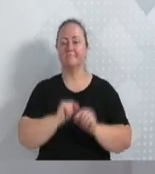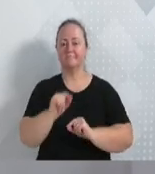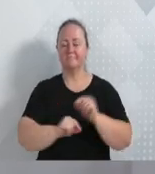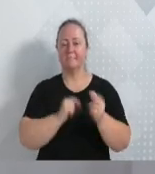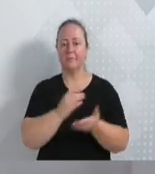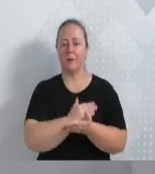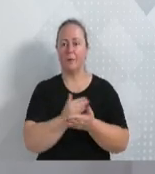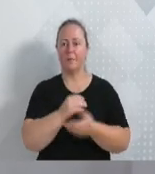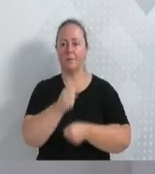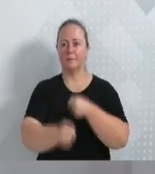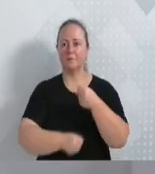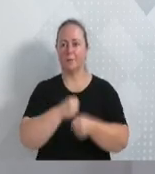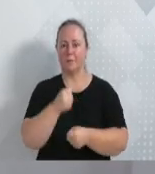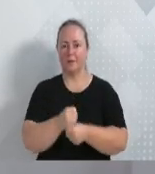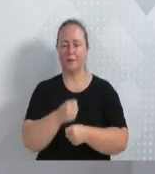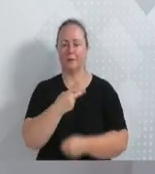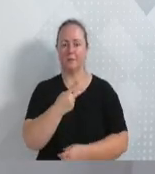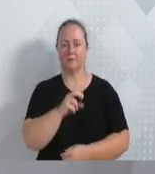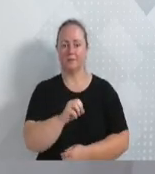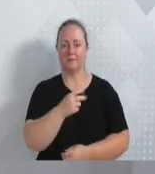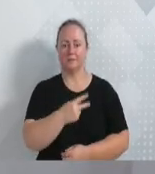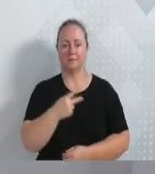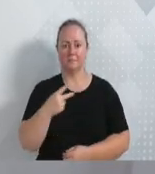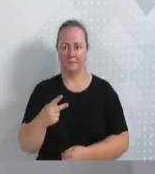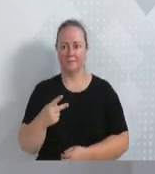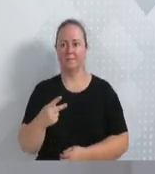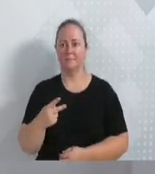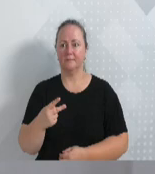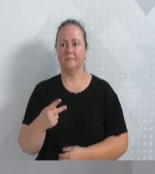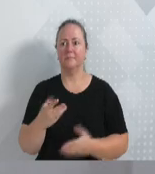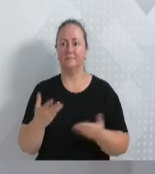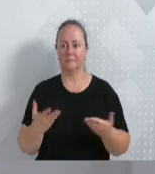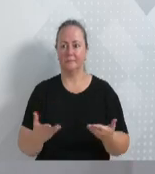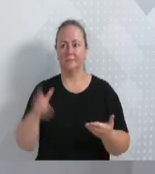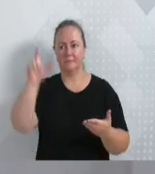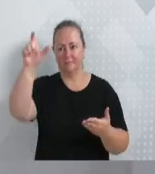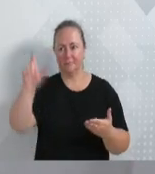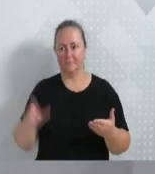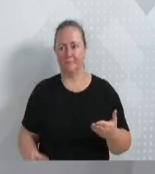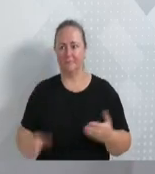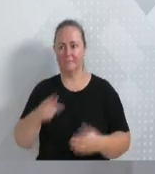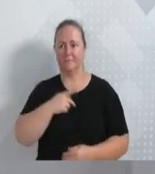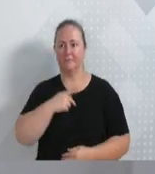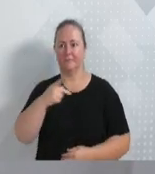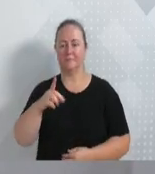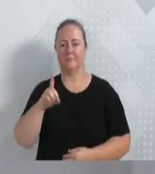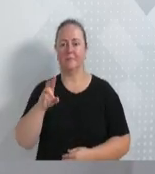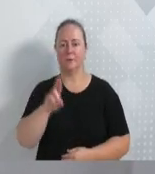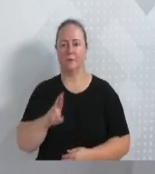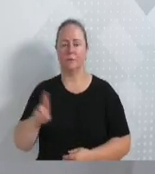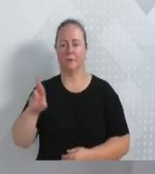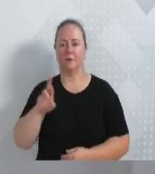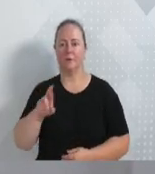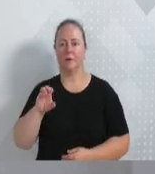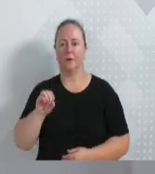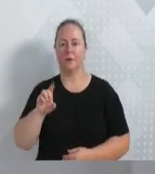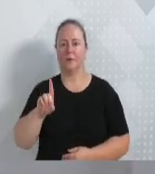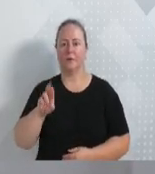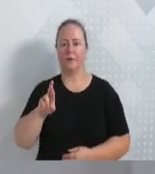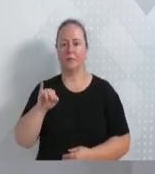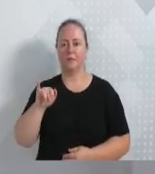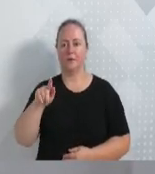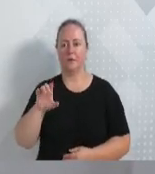do ano de 2022, pela atual gestão da OAB Blumenau, na pessoa do nosso presidente, doutor Rodrigo Eduardo Soete, de